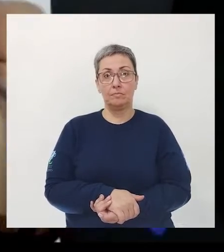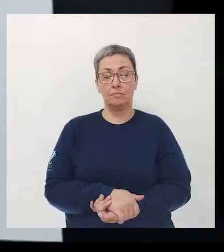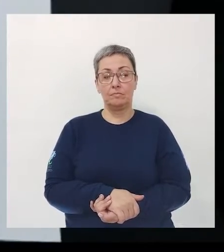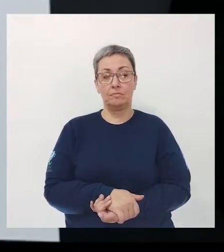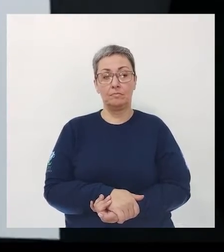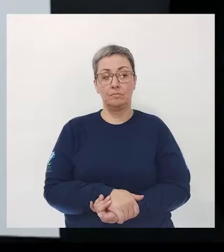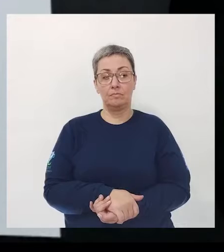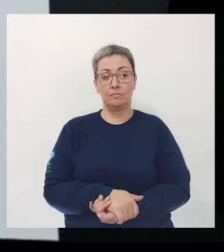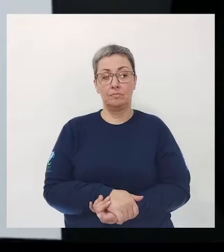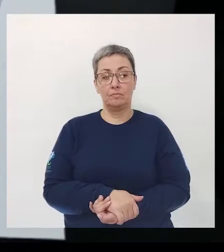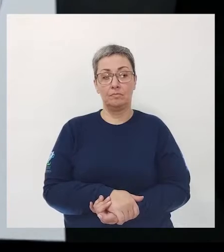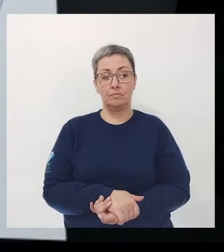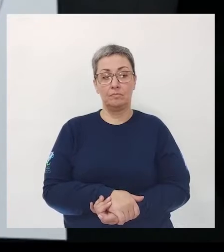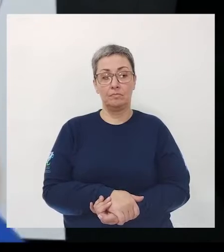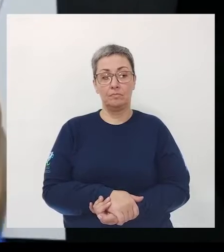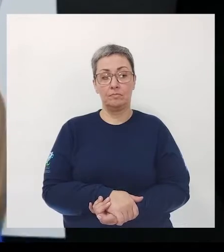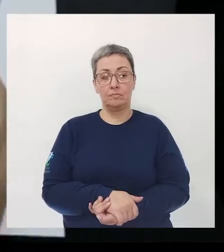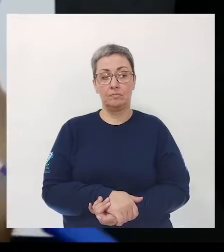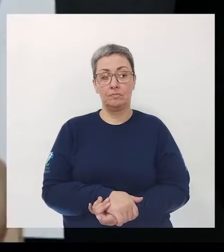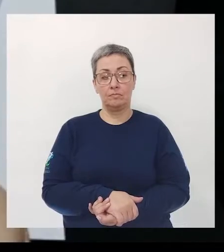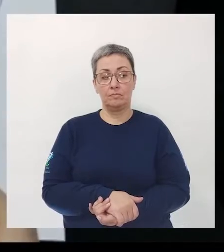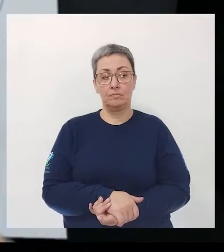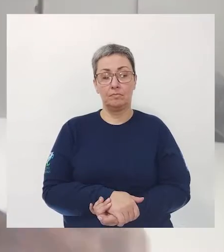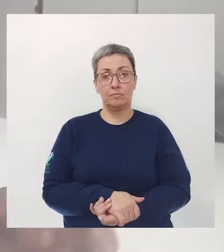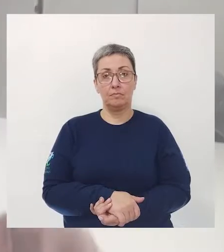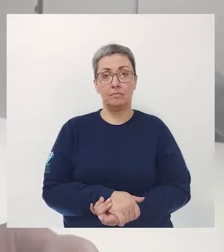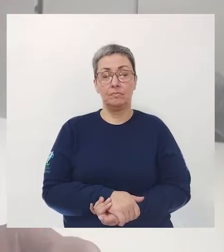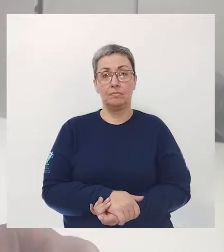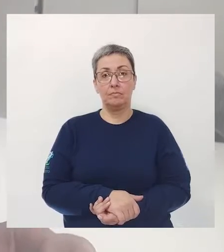A CIDADE NO BRASIL